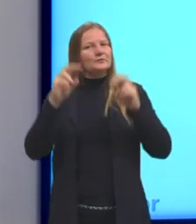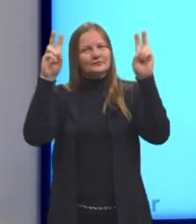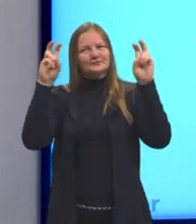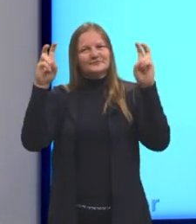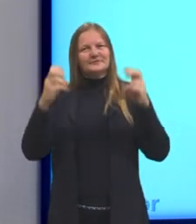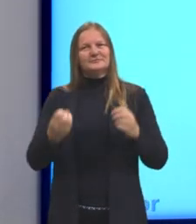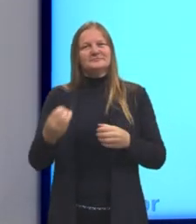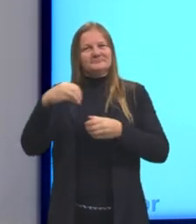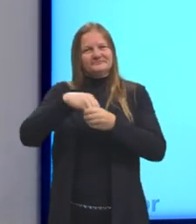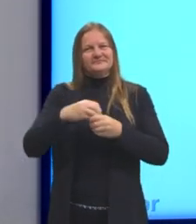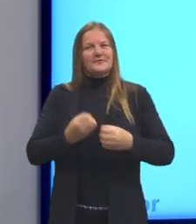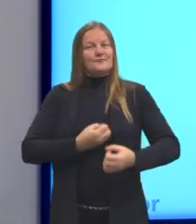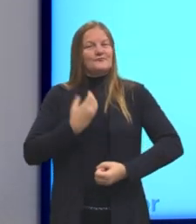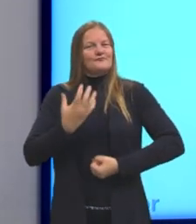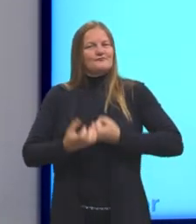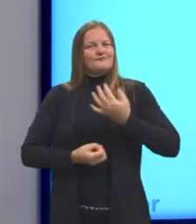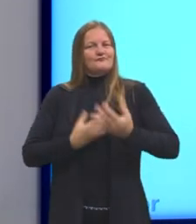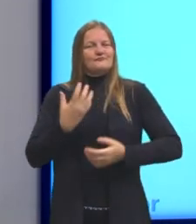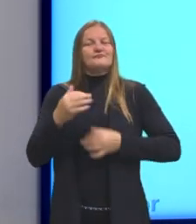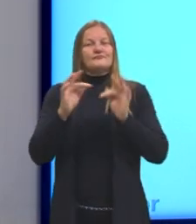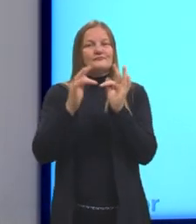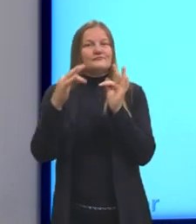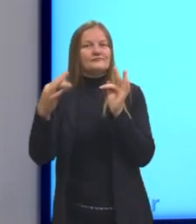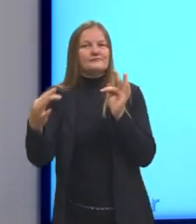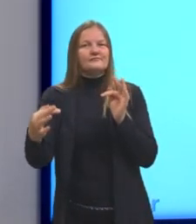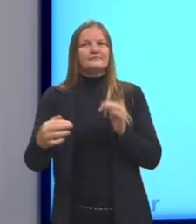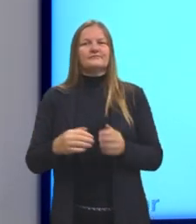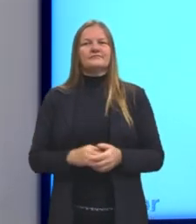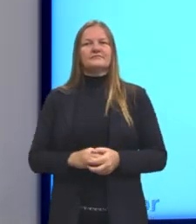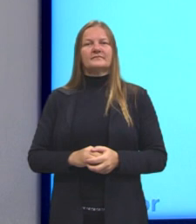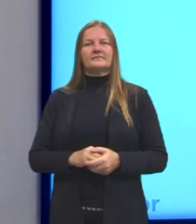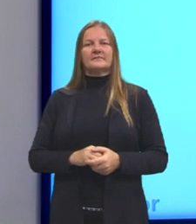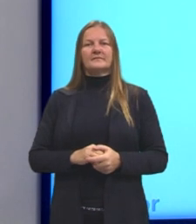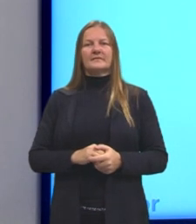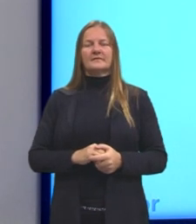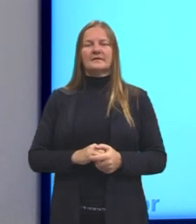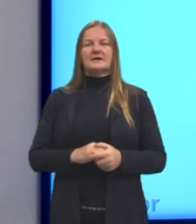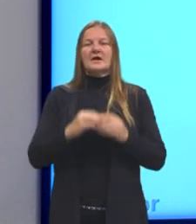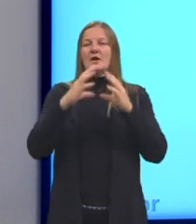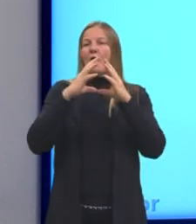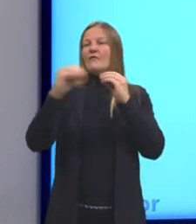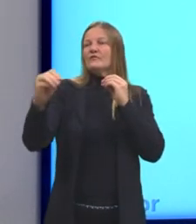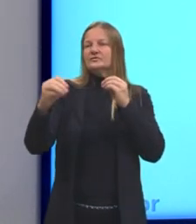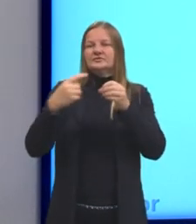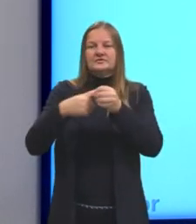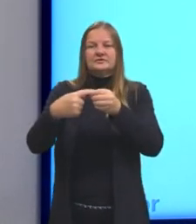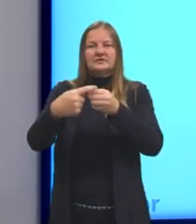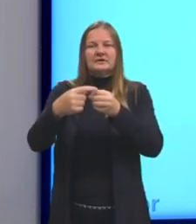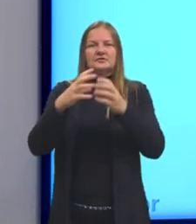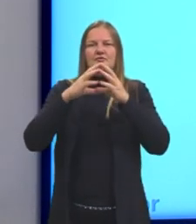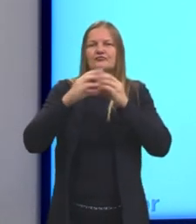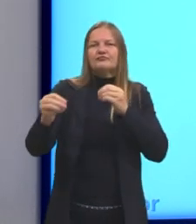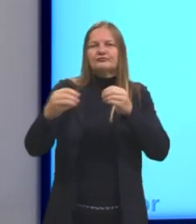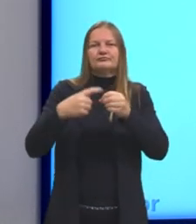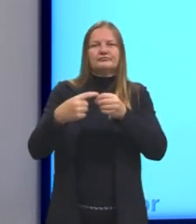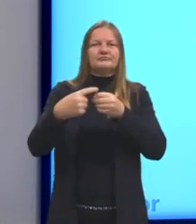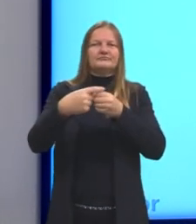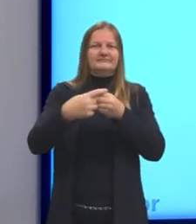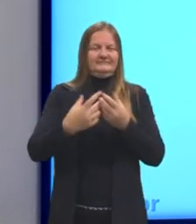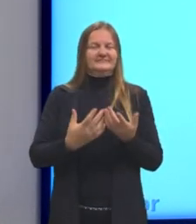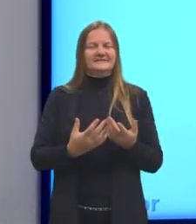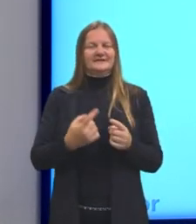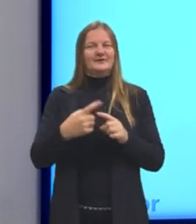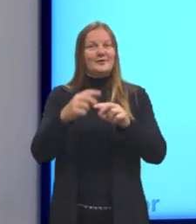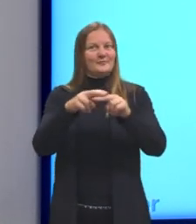do arcadismo. Fogueira e urbem, que é o fugir da cidade. Eles querem fugir desse momento da